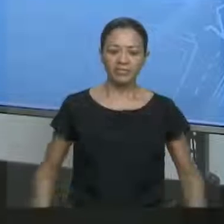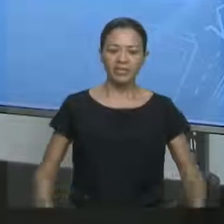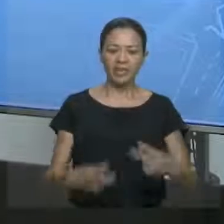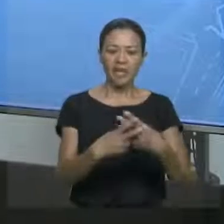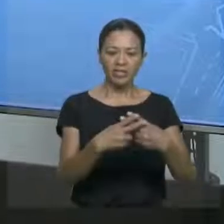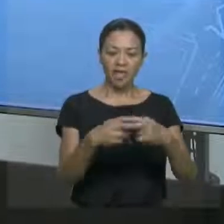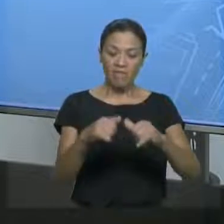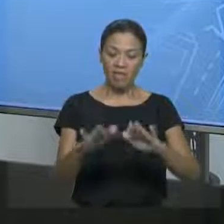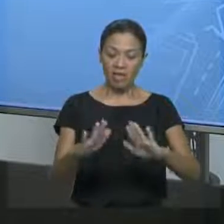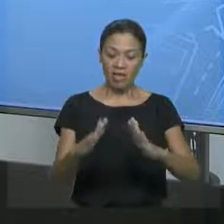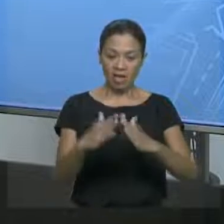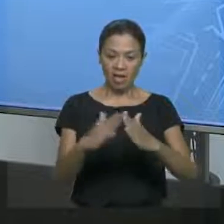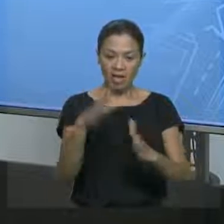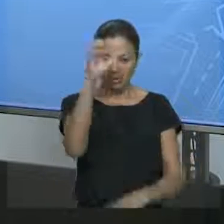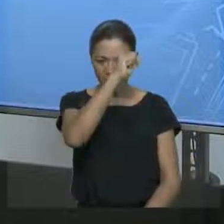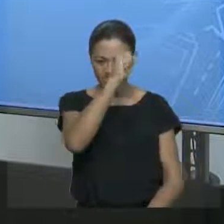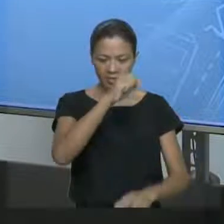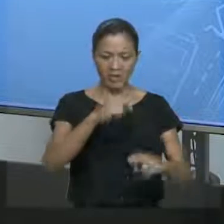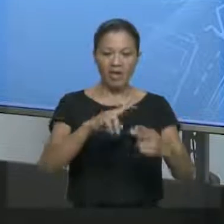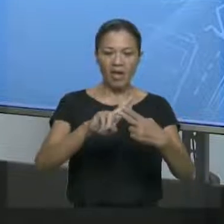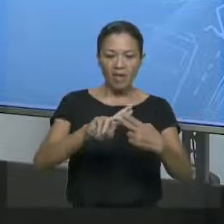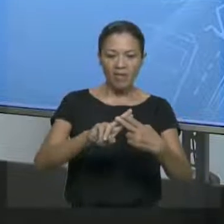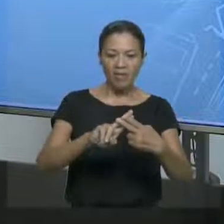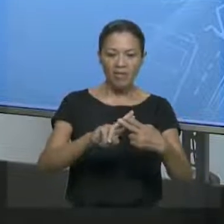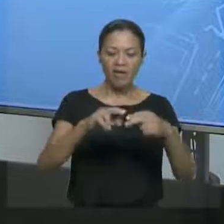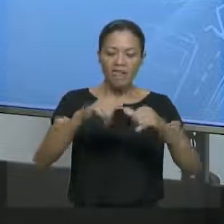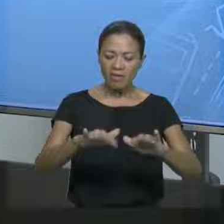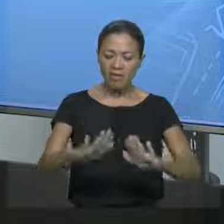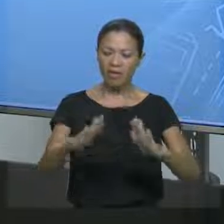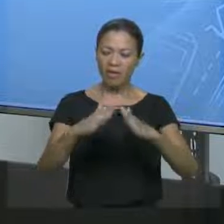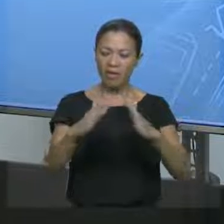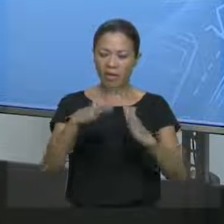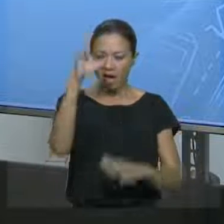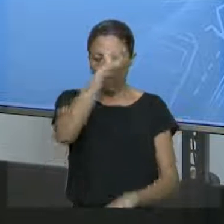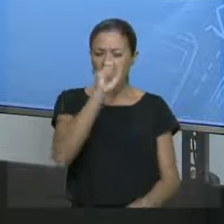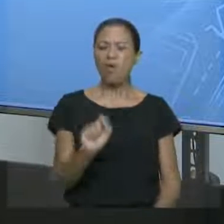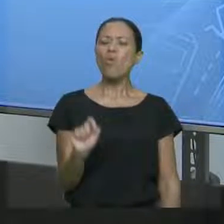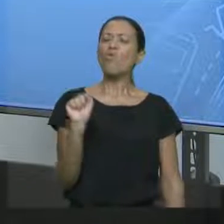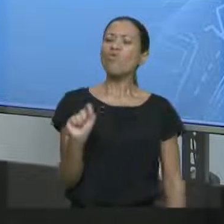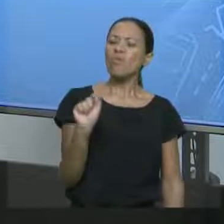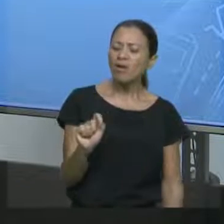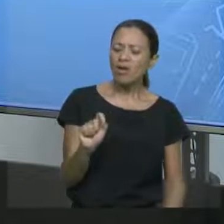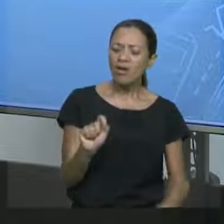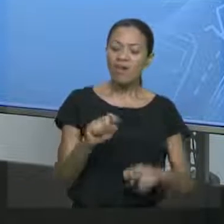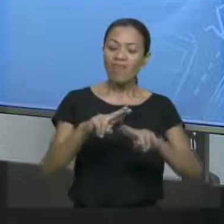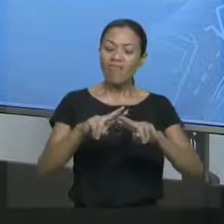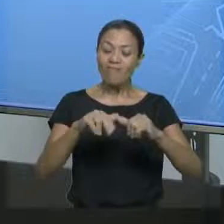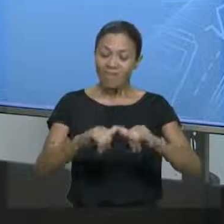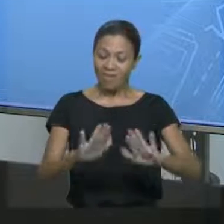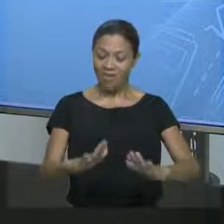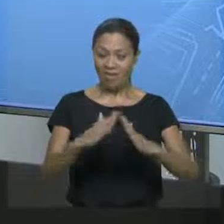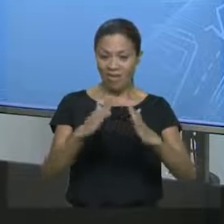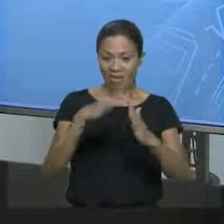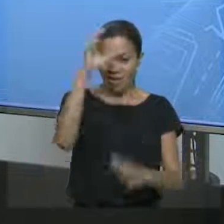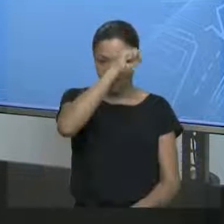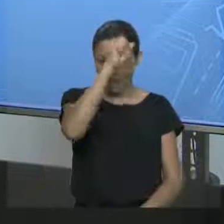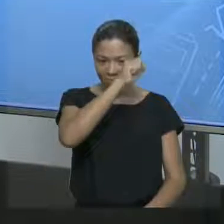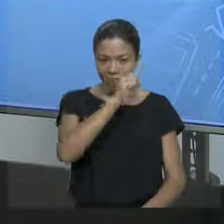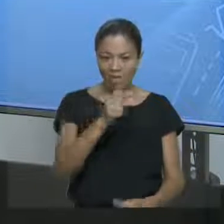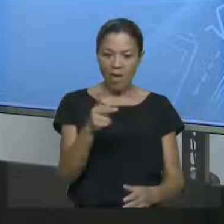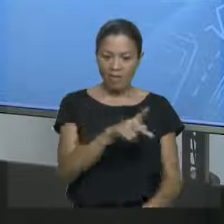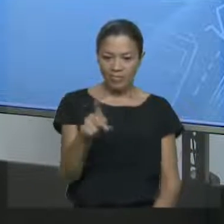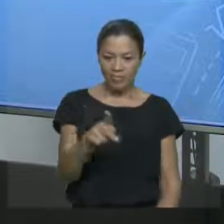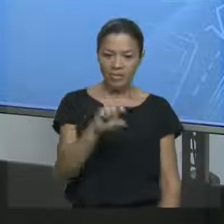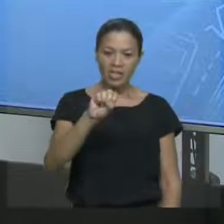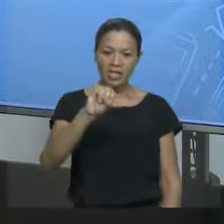Hashtag, fique em casa aprendendo. Hashtag, stay at home learning. What? Stay at home learning, yes. Teacher Simone,